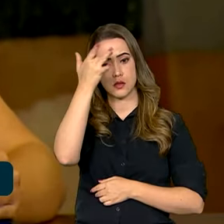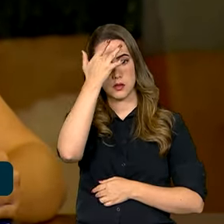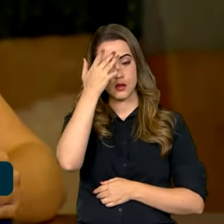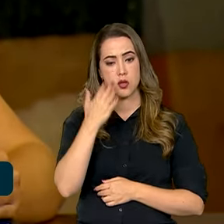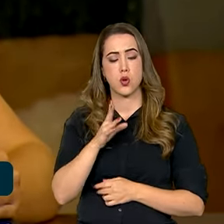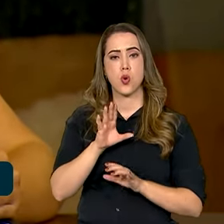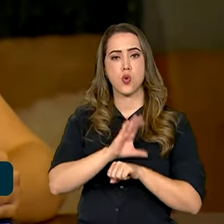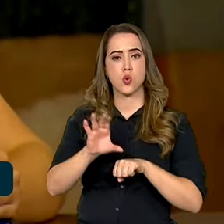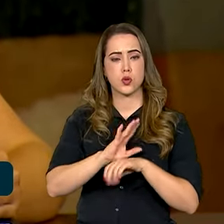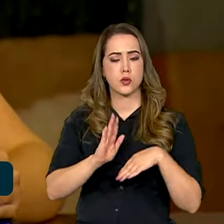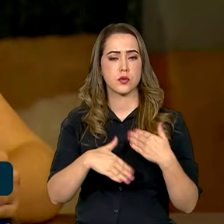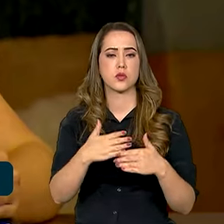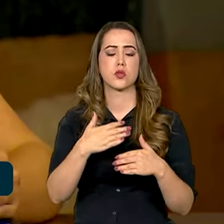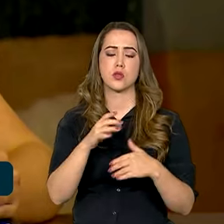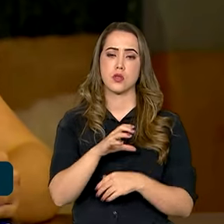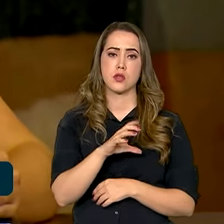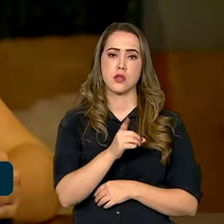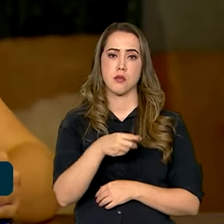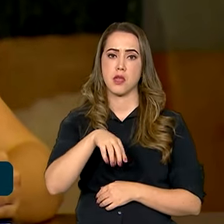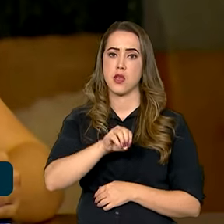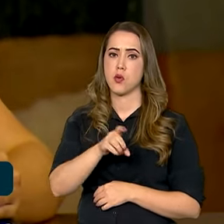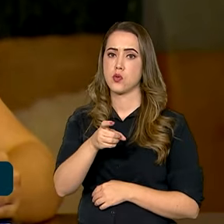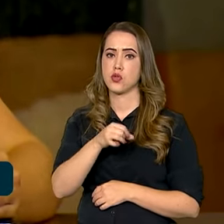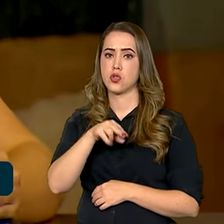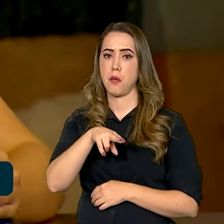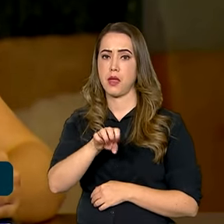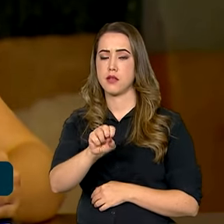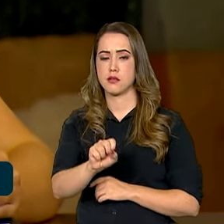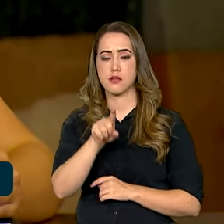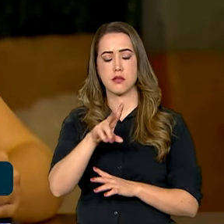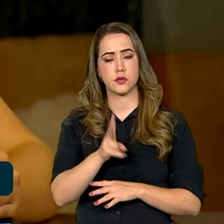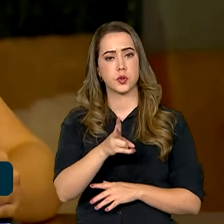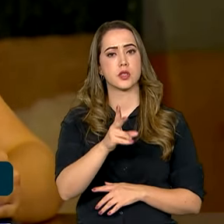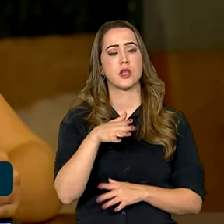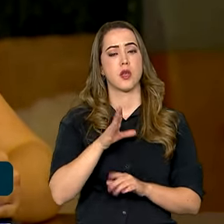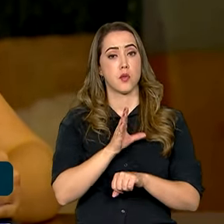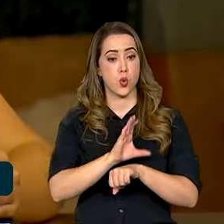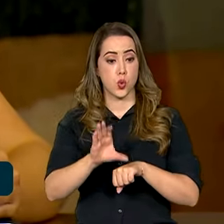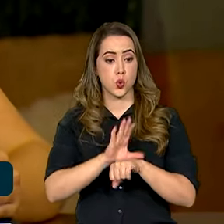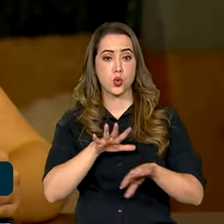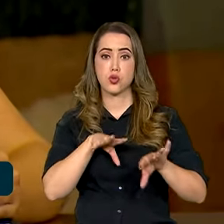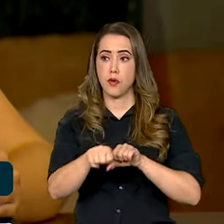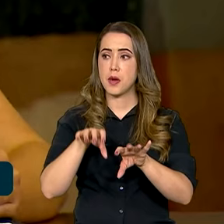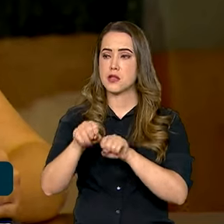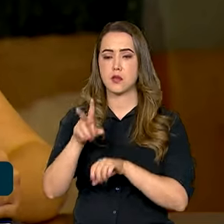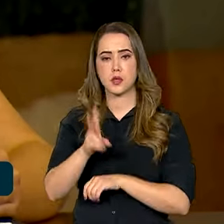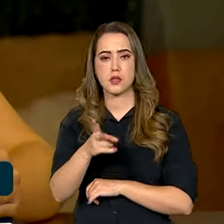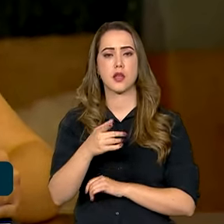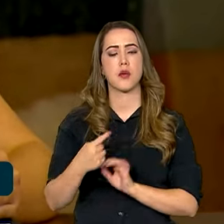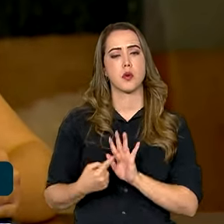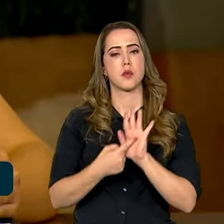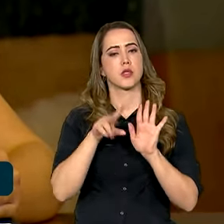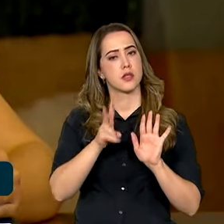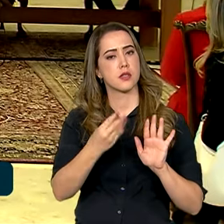Ximenes, siga sendo aprimorado e se consolide como uma formação permanente, mantendo viva a memória